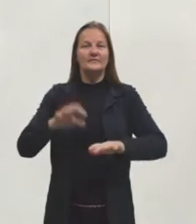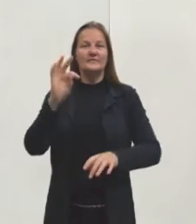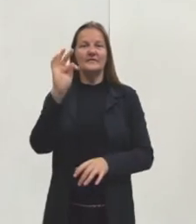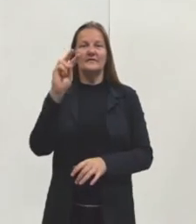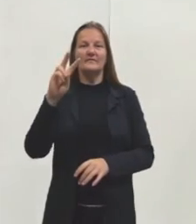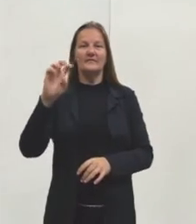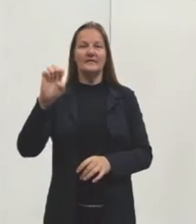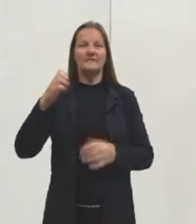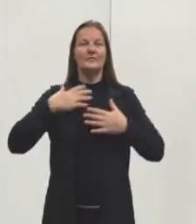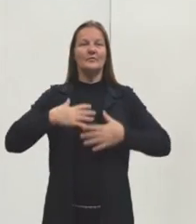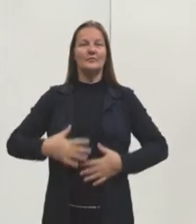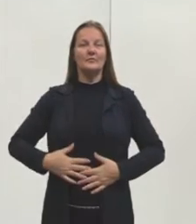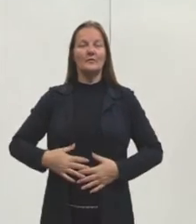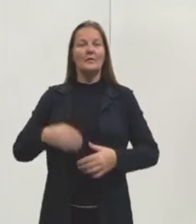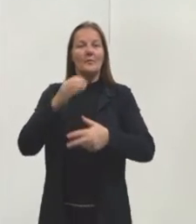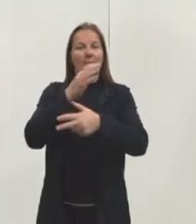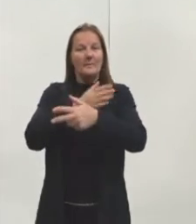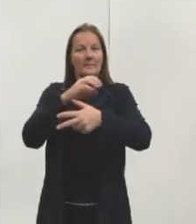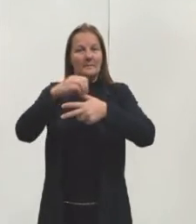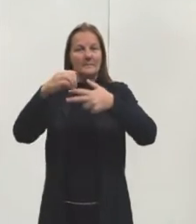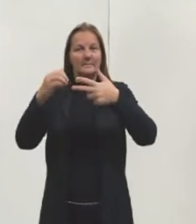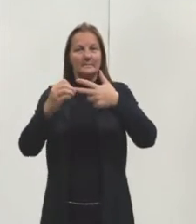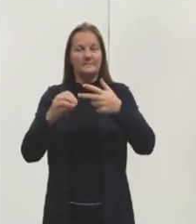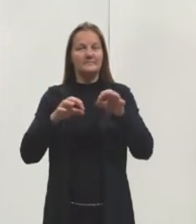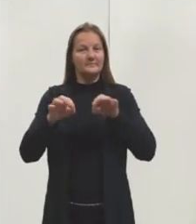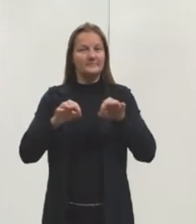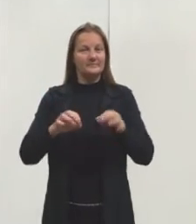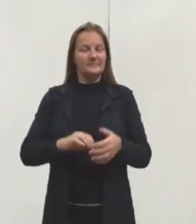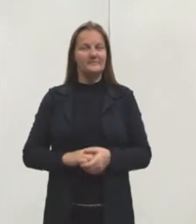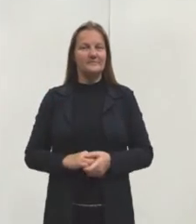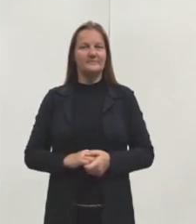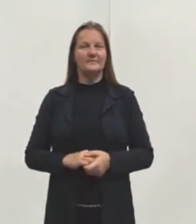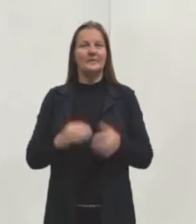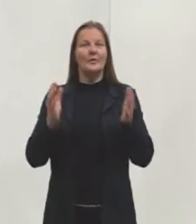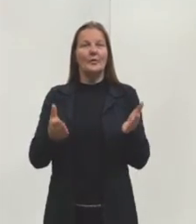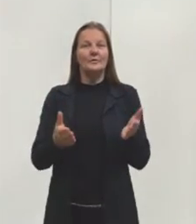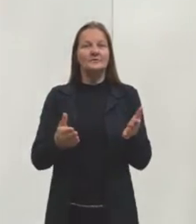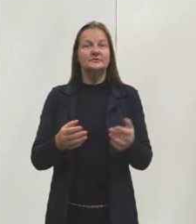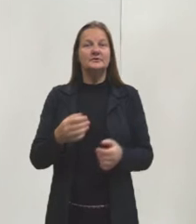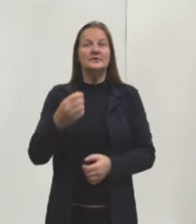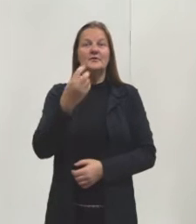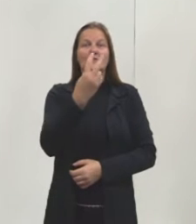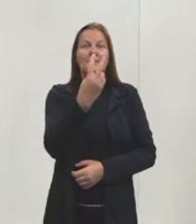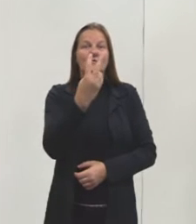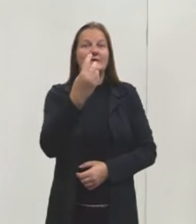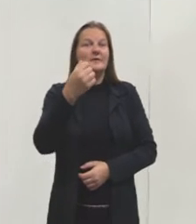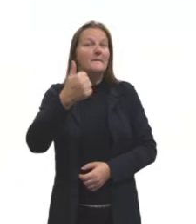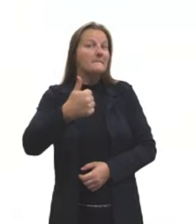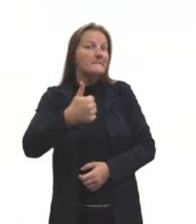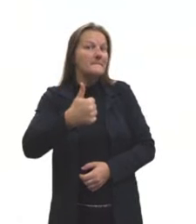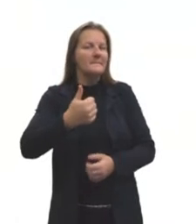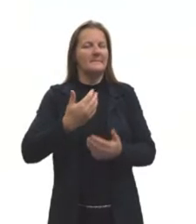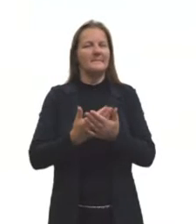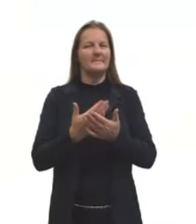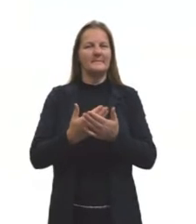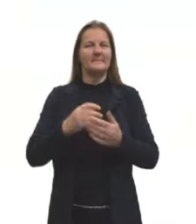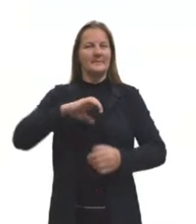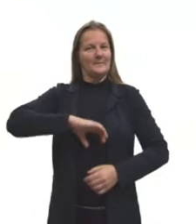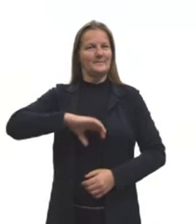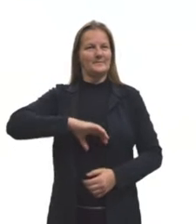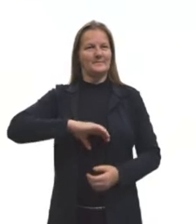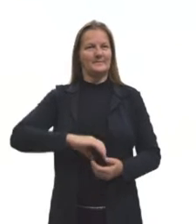usando a camiseta do projeto e hoje nós chegamos à nossa vigésima primeira aula de língua